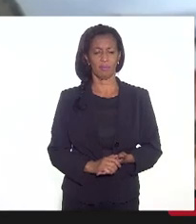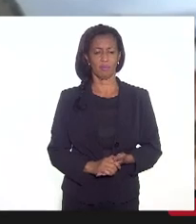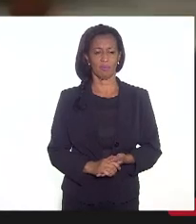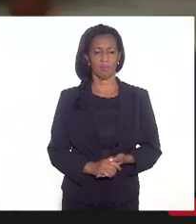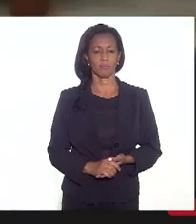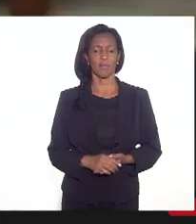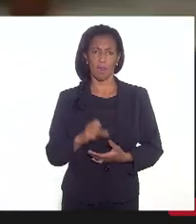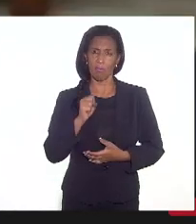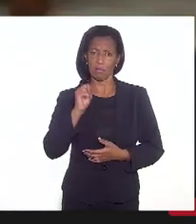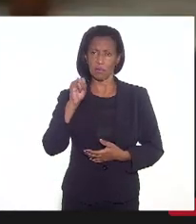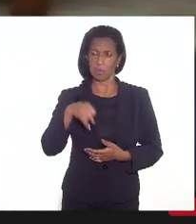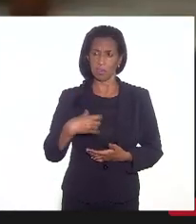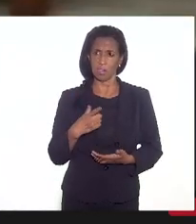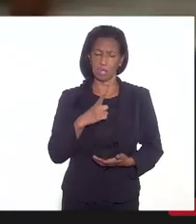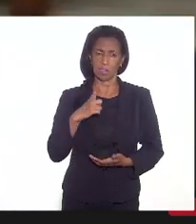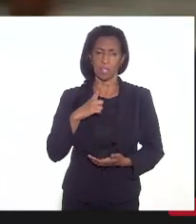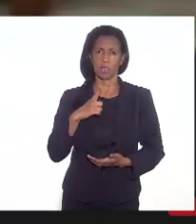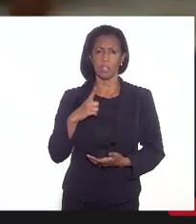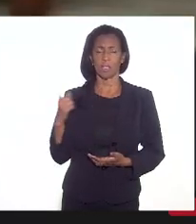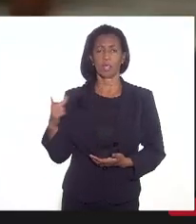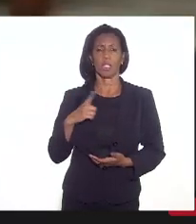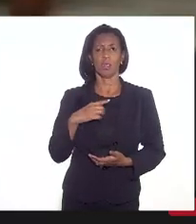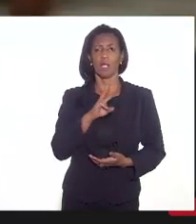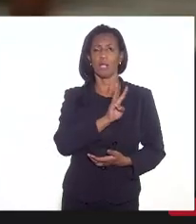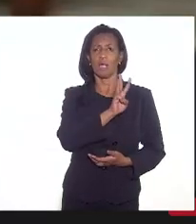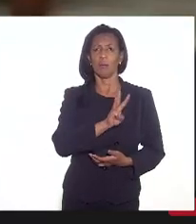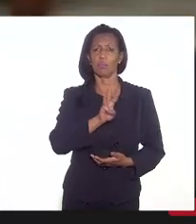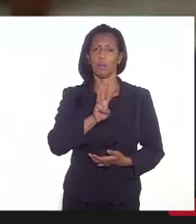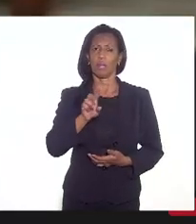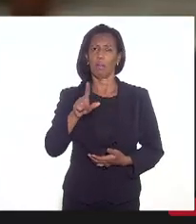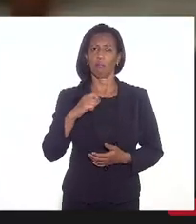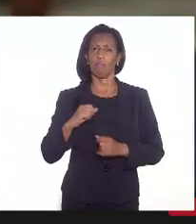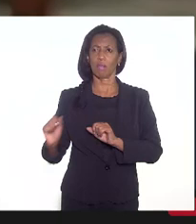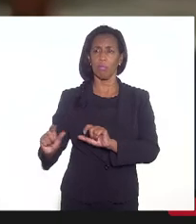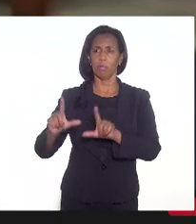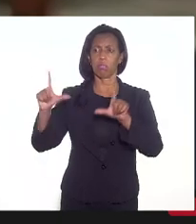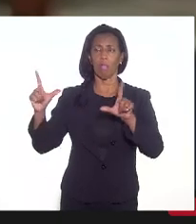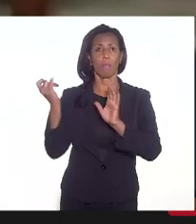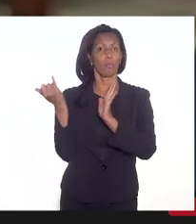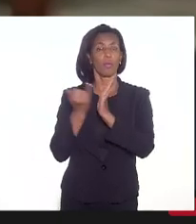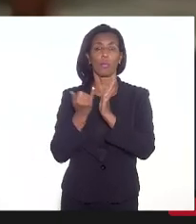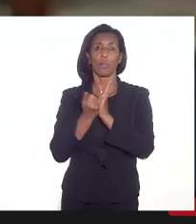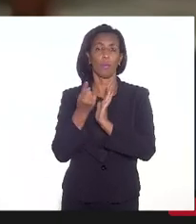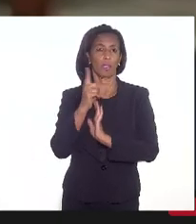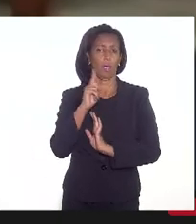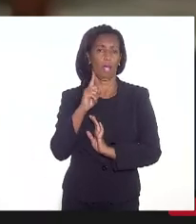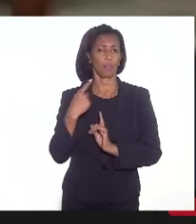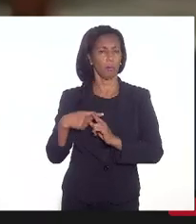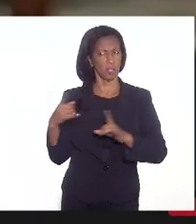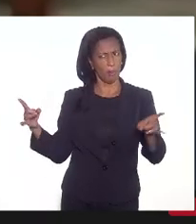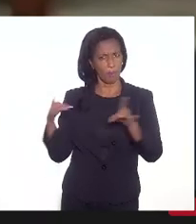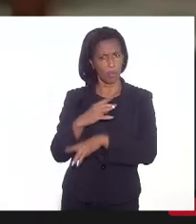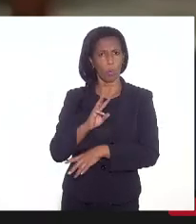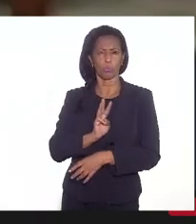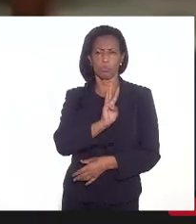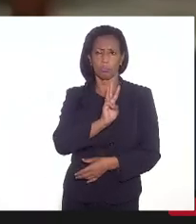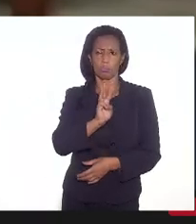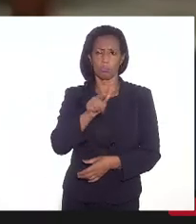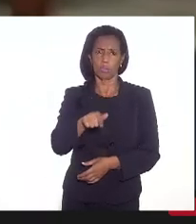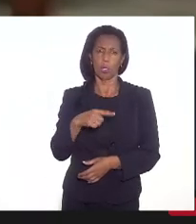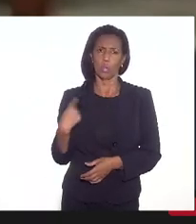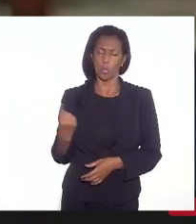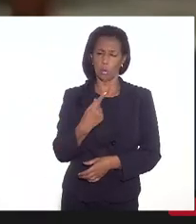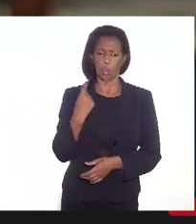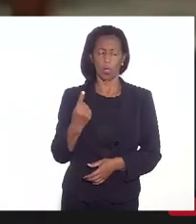Sim, sim, ele está no nosso site, de toda forma, só não foi publicado, mas está disponível no site, nós